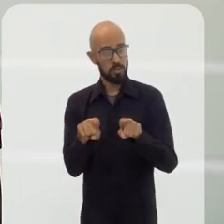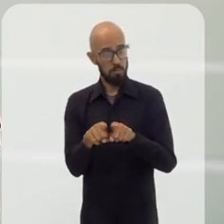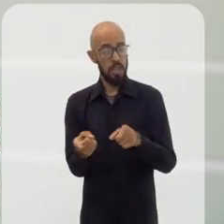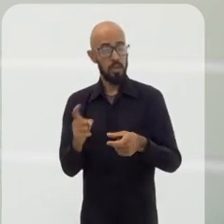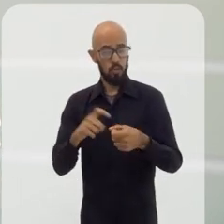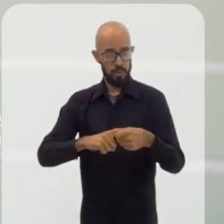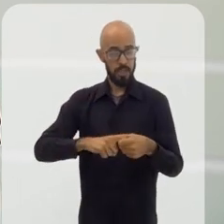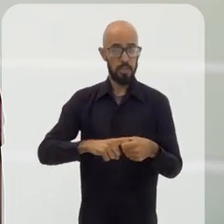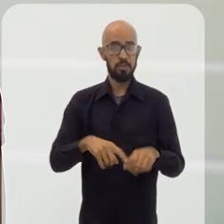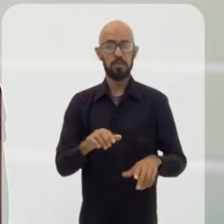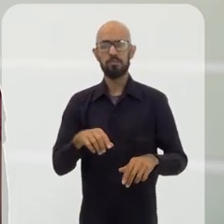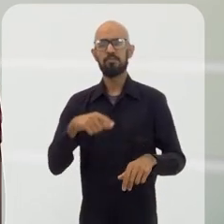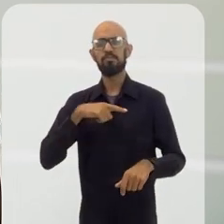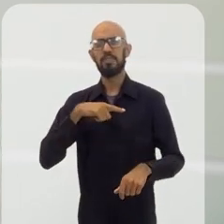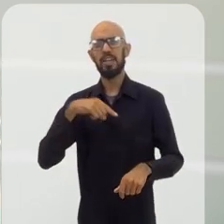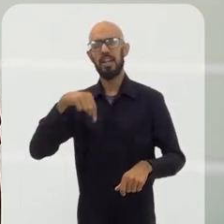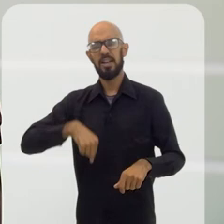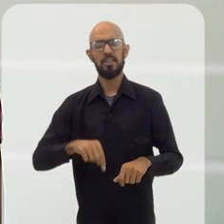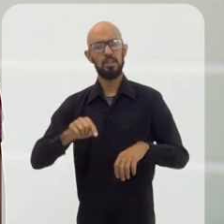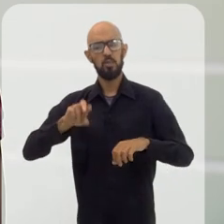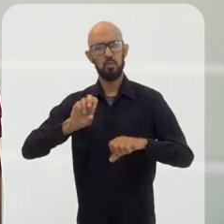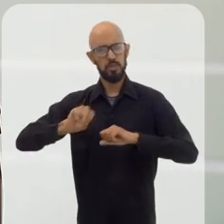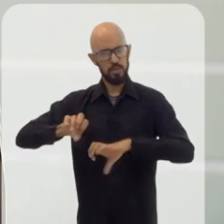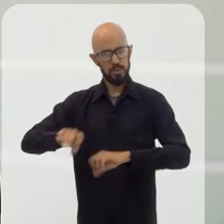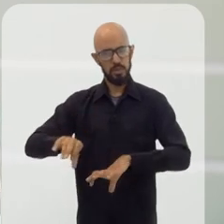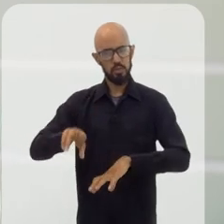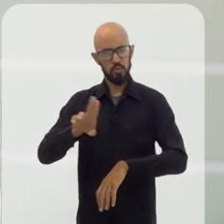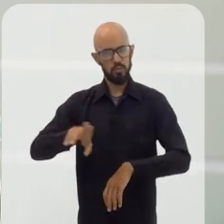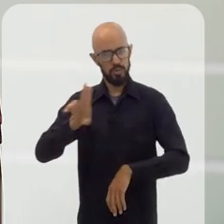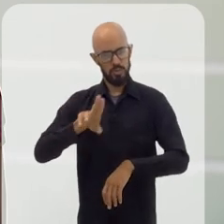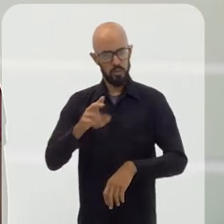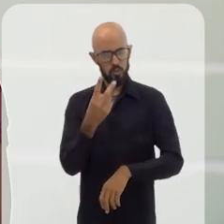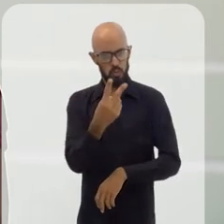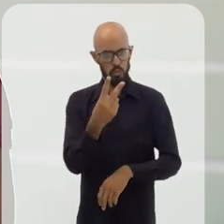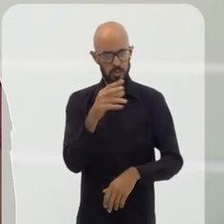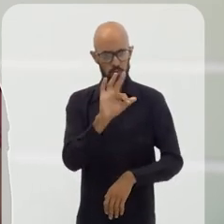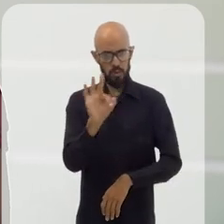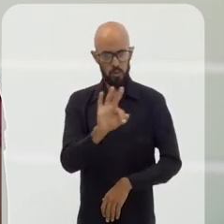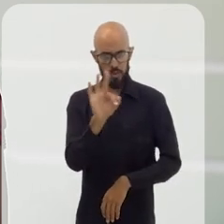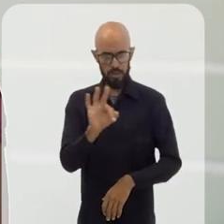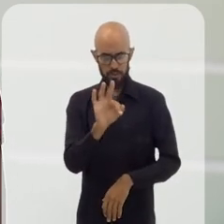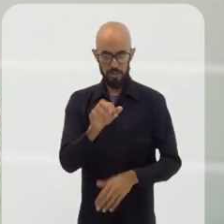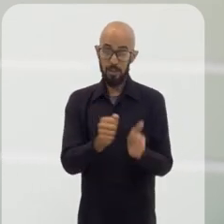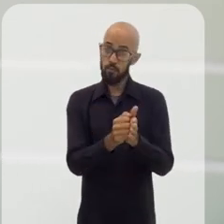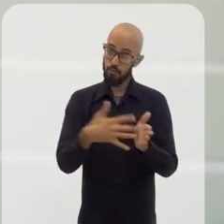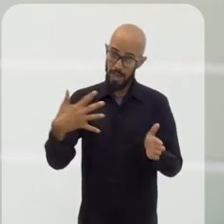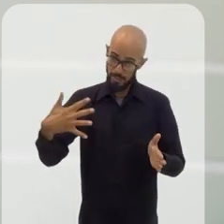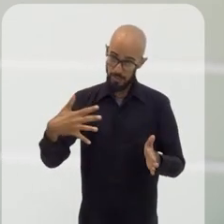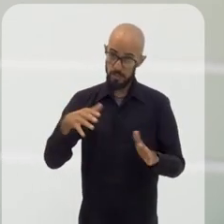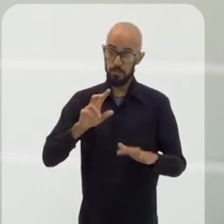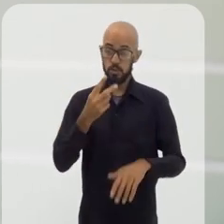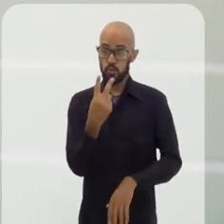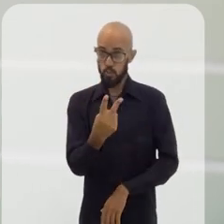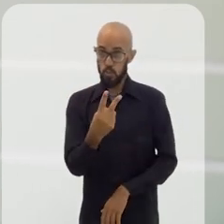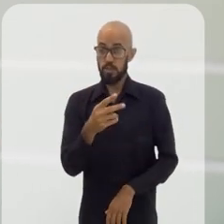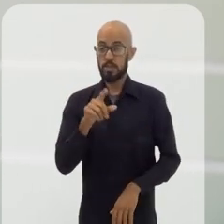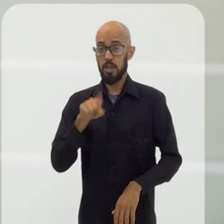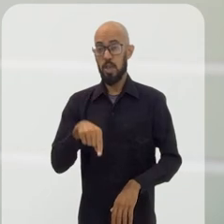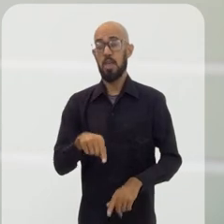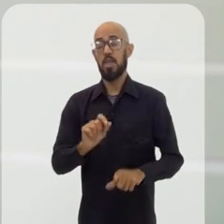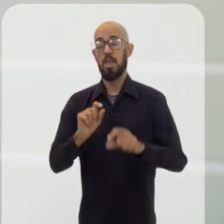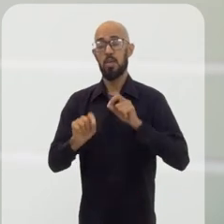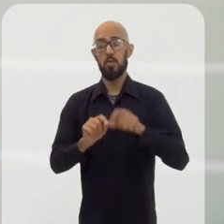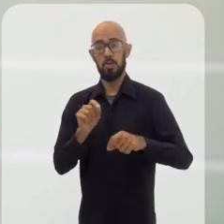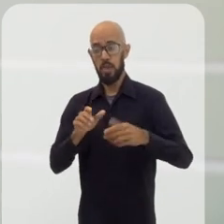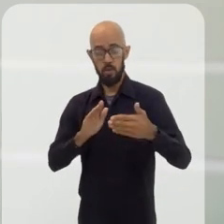educacional e temos também aqui o ensino universitário. São duas faculdades, são várias faculdades, mas temos duas que são